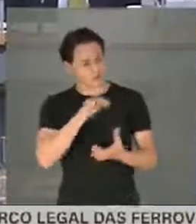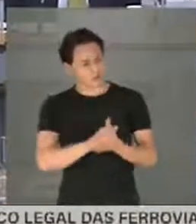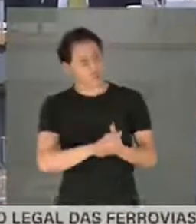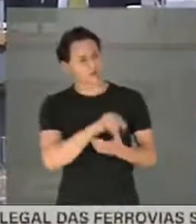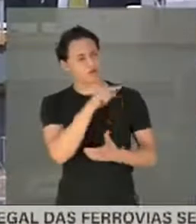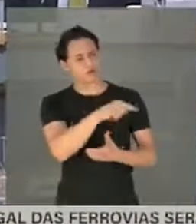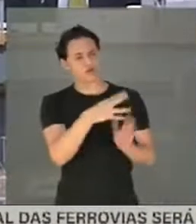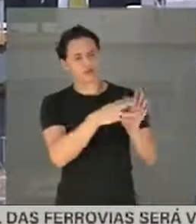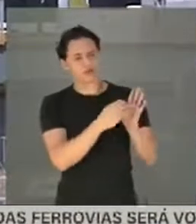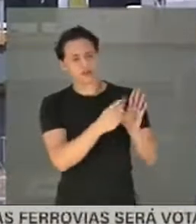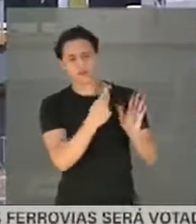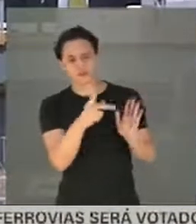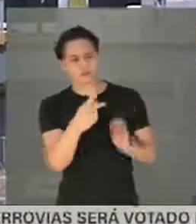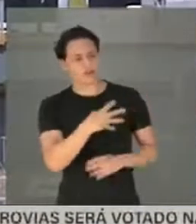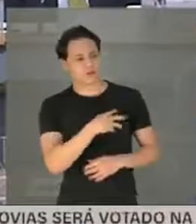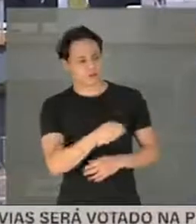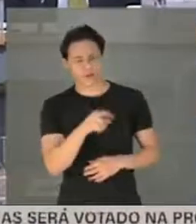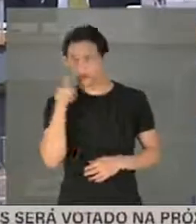filhos?